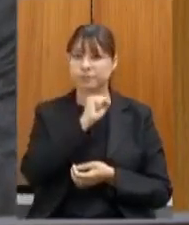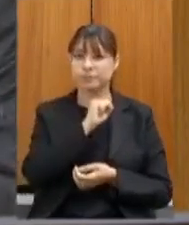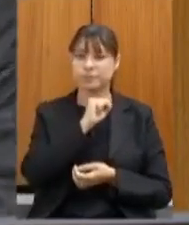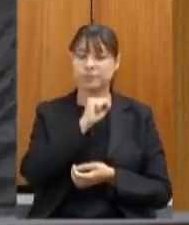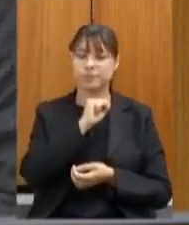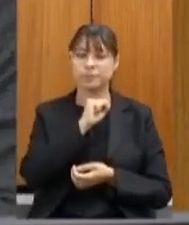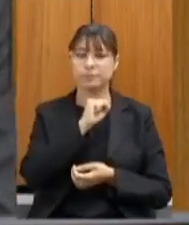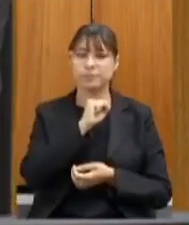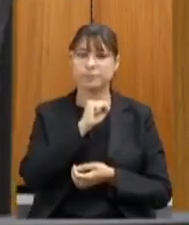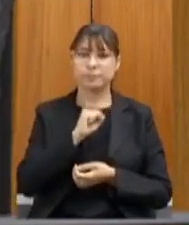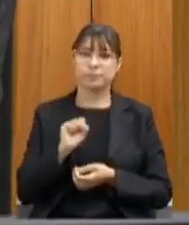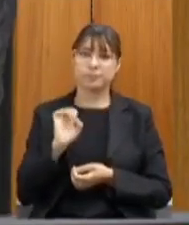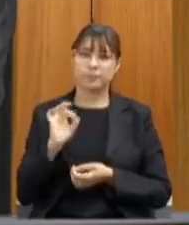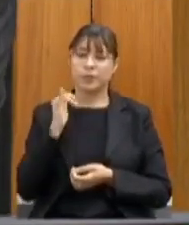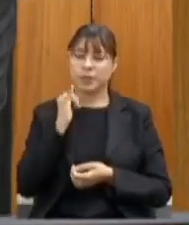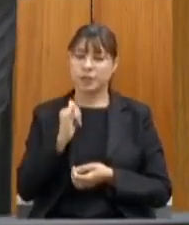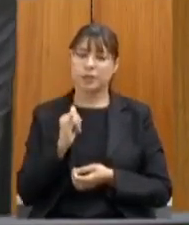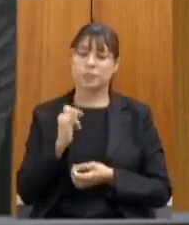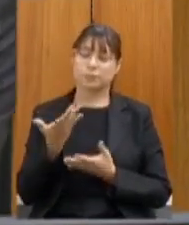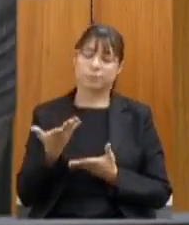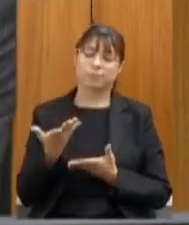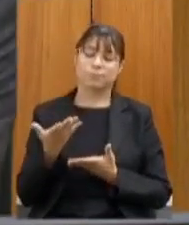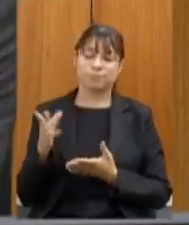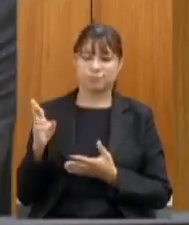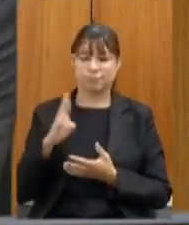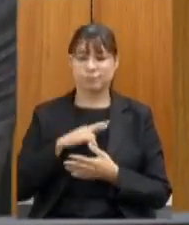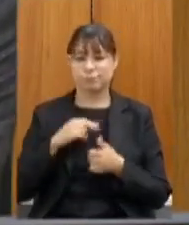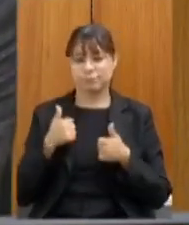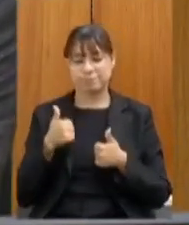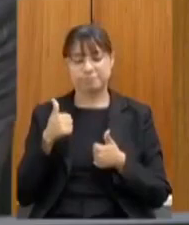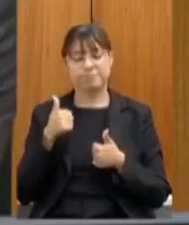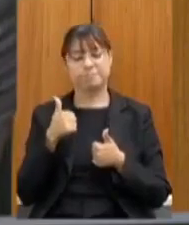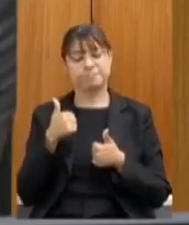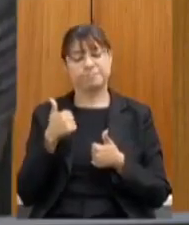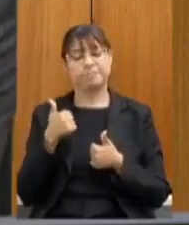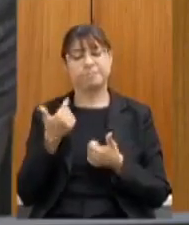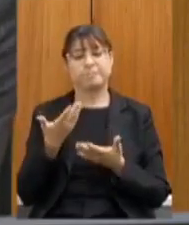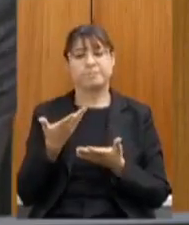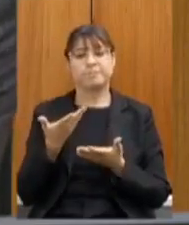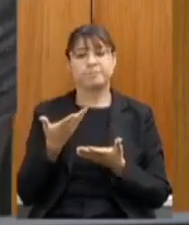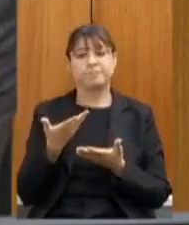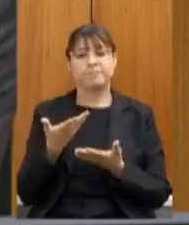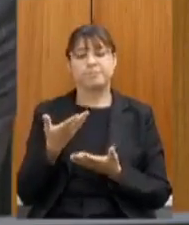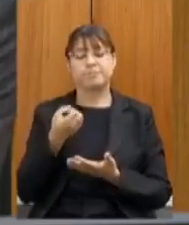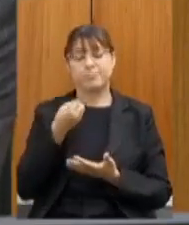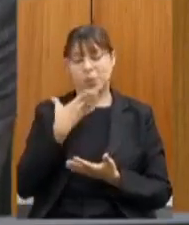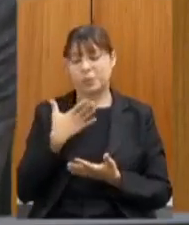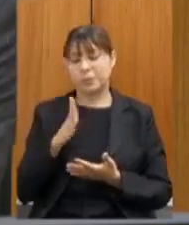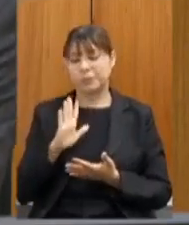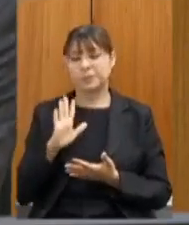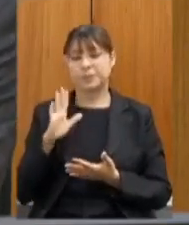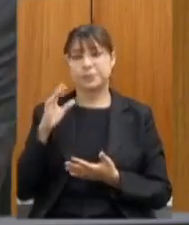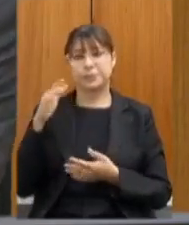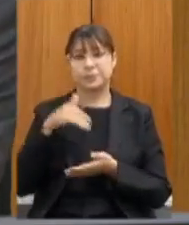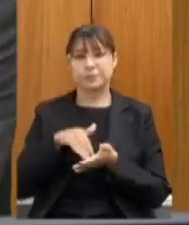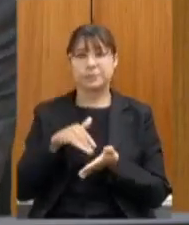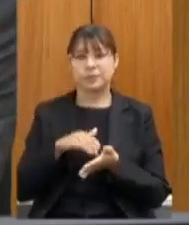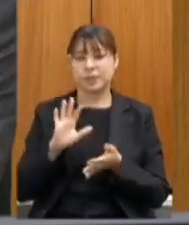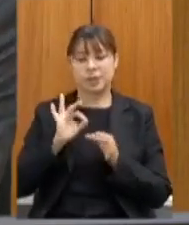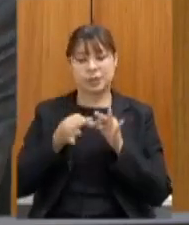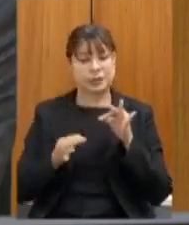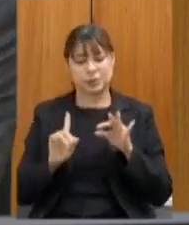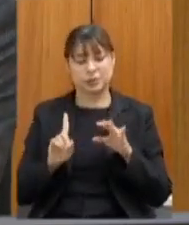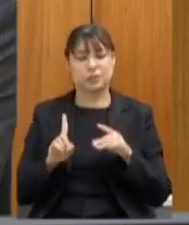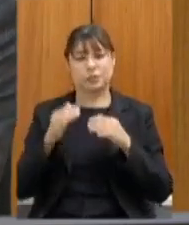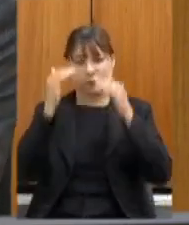aqui só dizer que fui contemplado com a resposta da secretária e não vou alongar muito até pelo horário